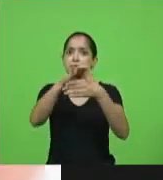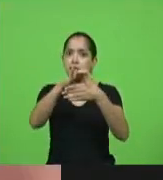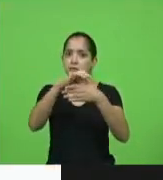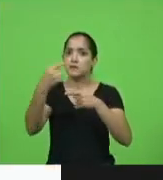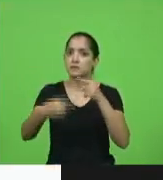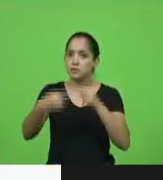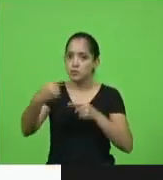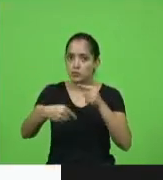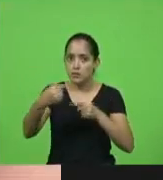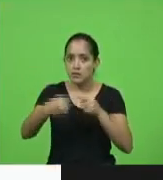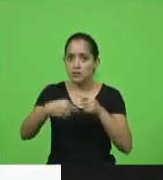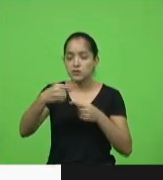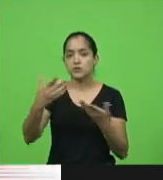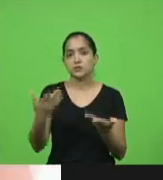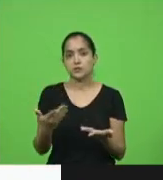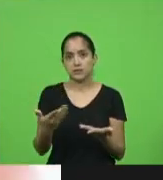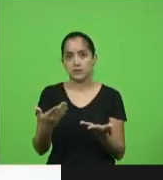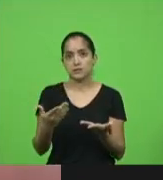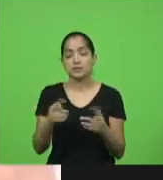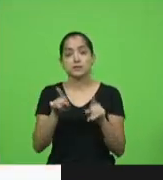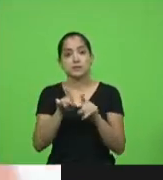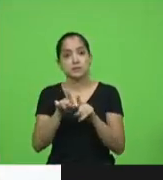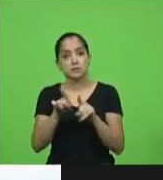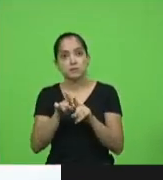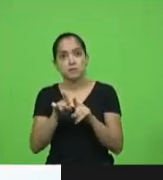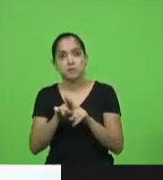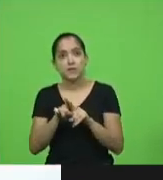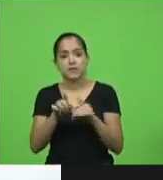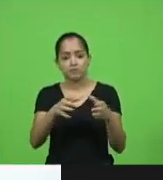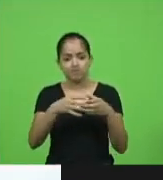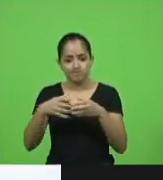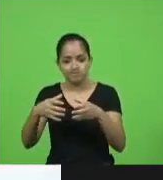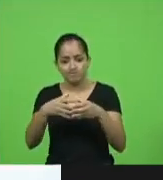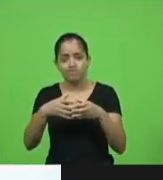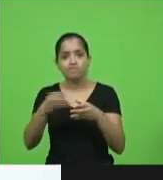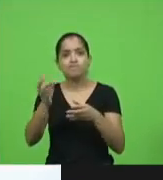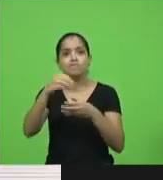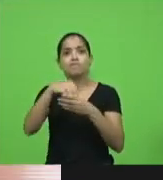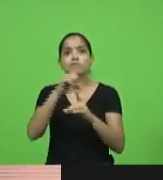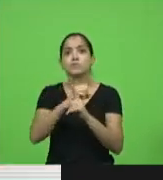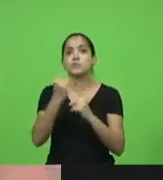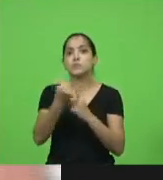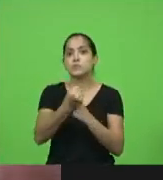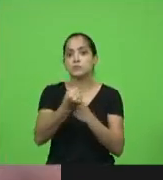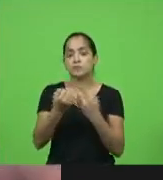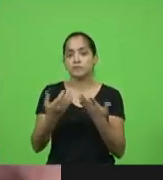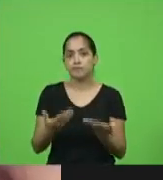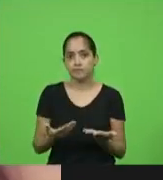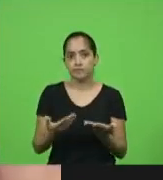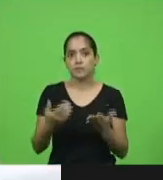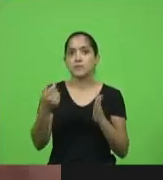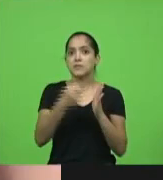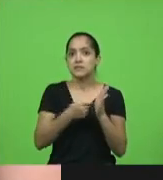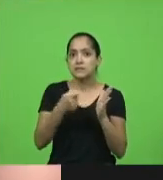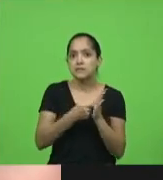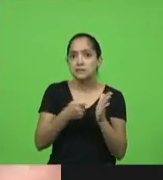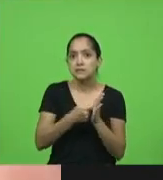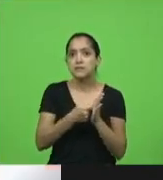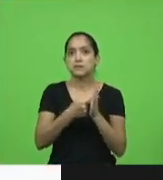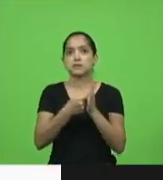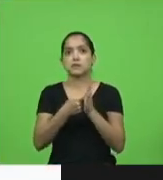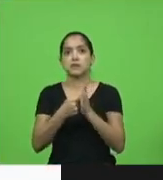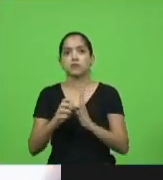e inclusive dentro de vários grupos da nossa sociedade que estão brigando e